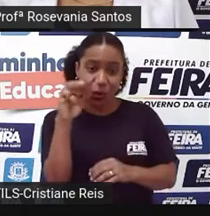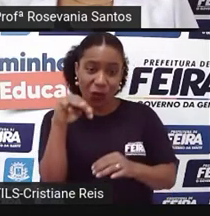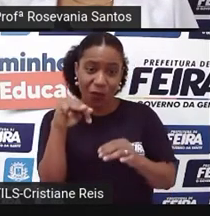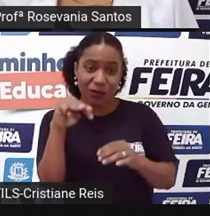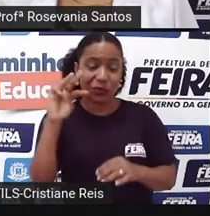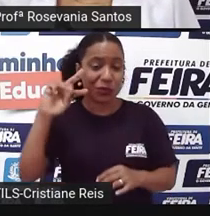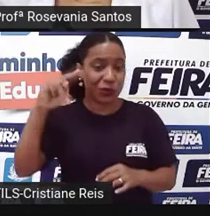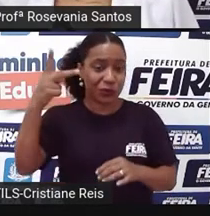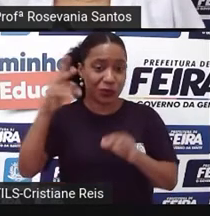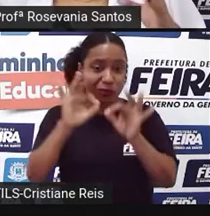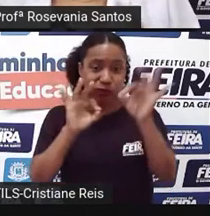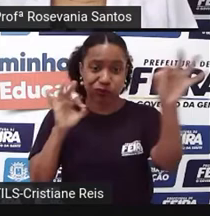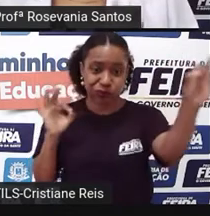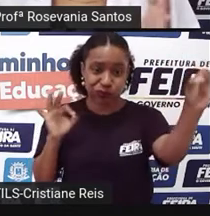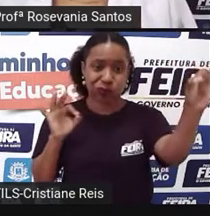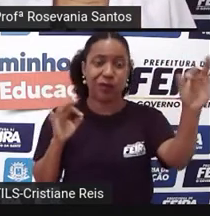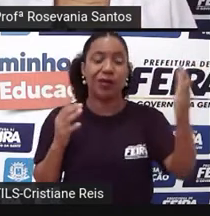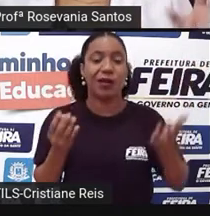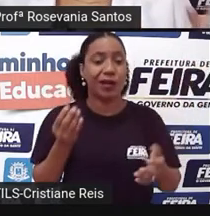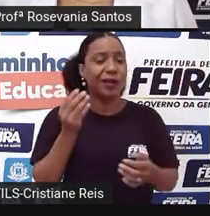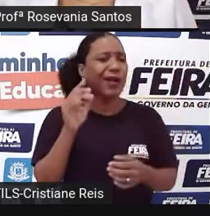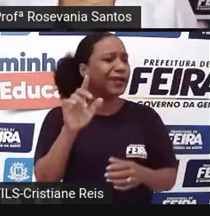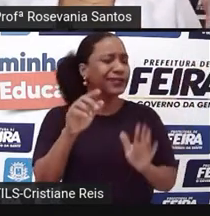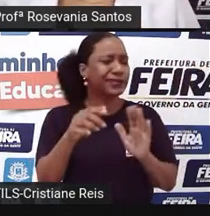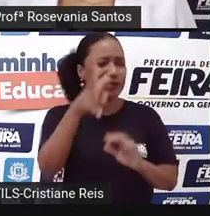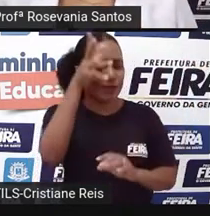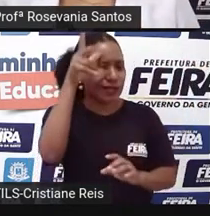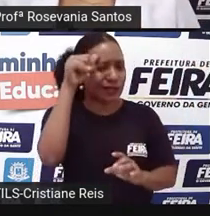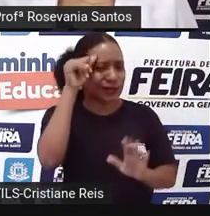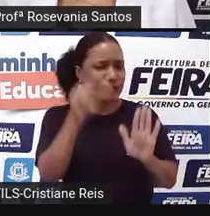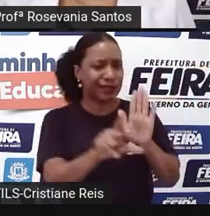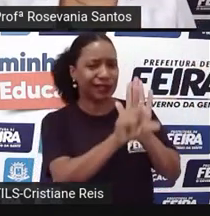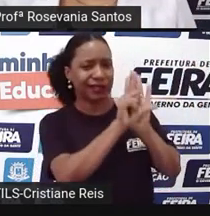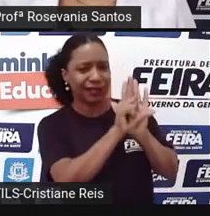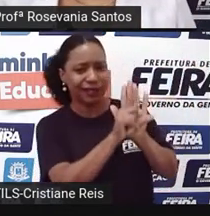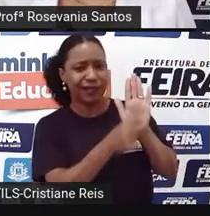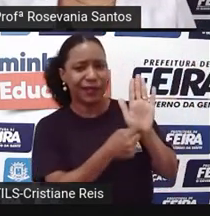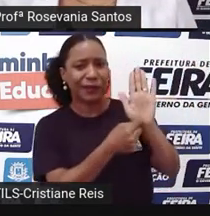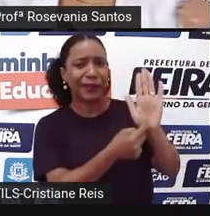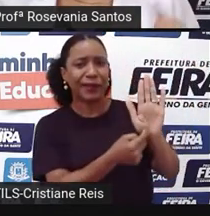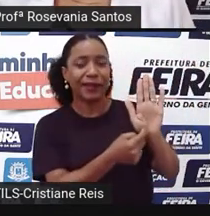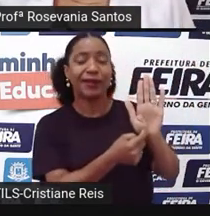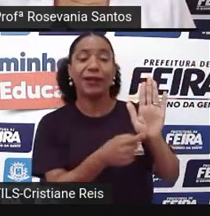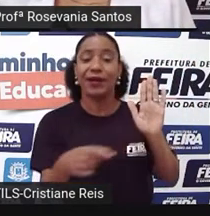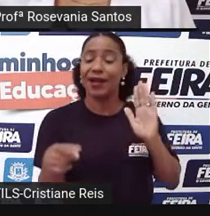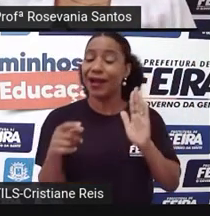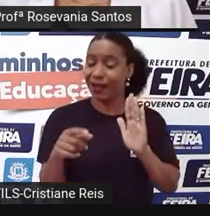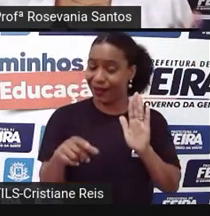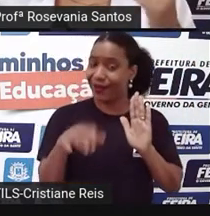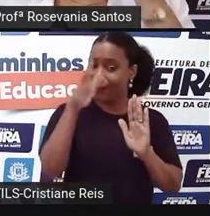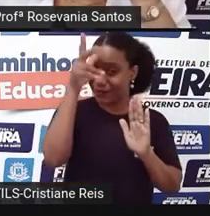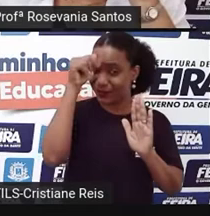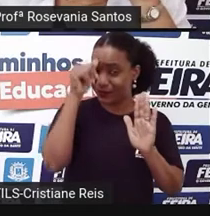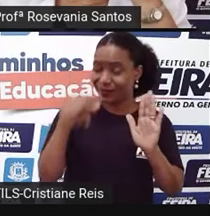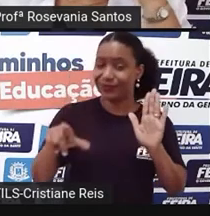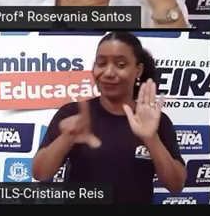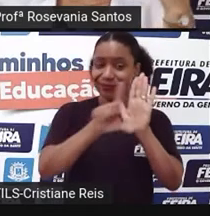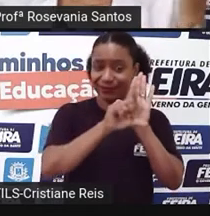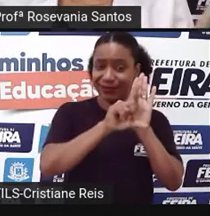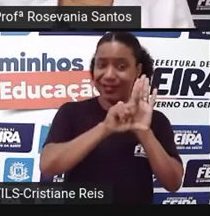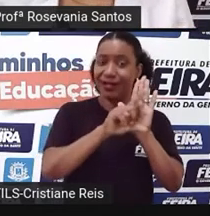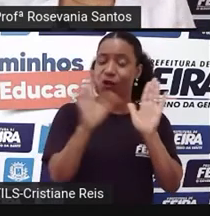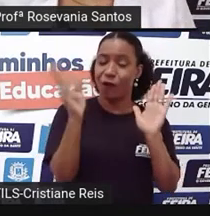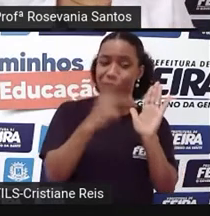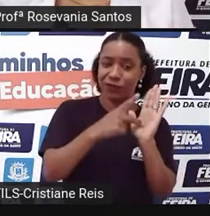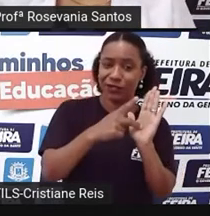legal aqui? Que é a parte da Amazônia que pertence ao território brasileiro. Ó, Pró, pertence ao território brasileiro e ela